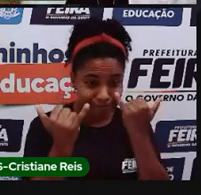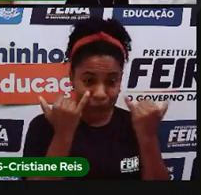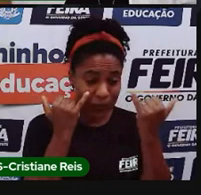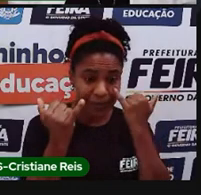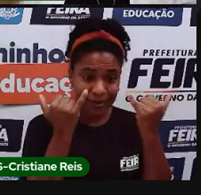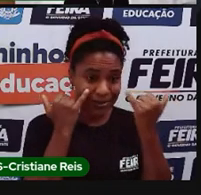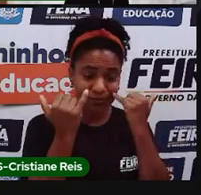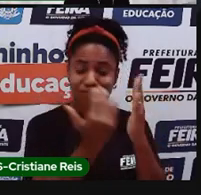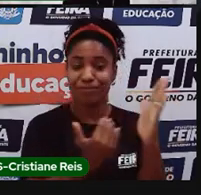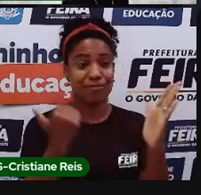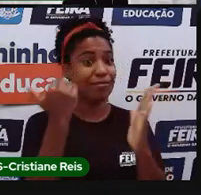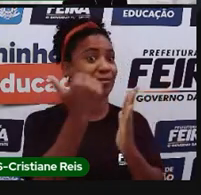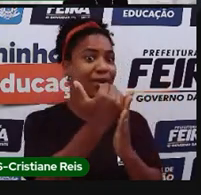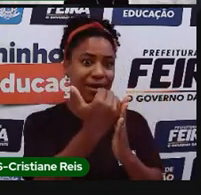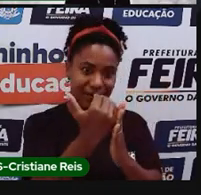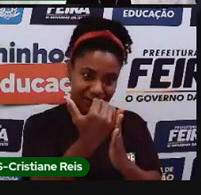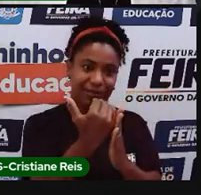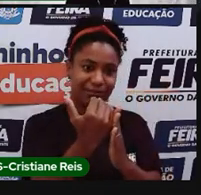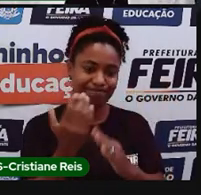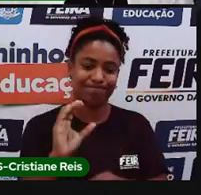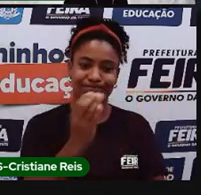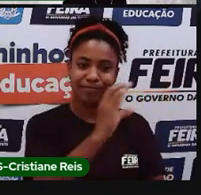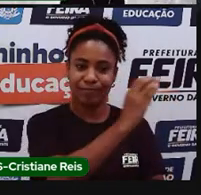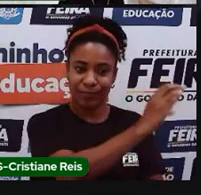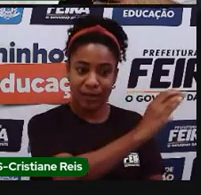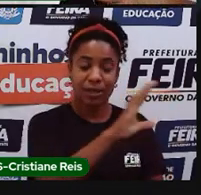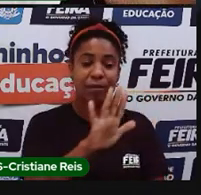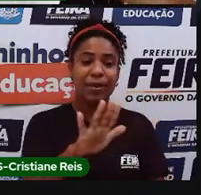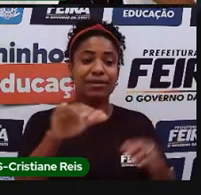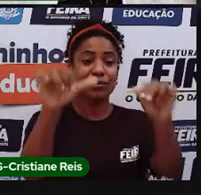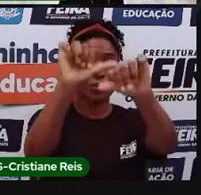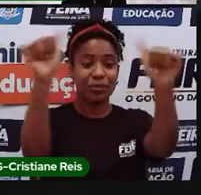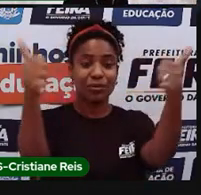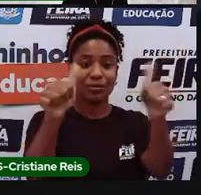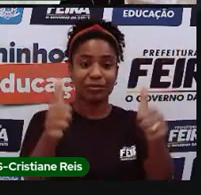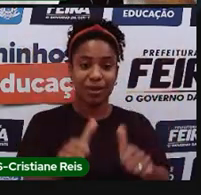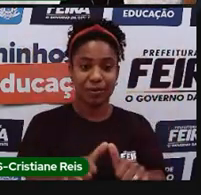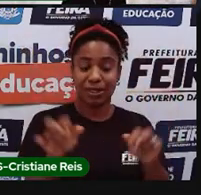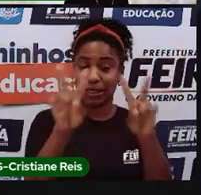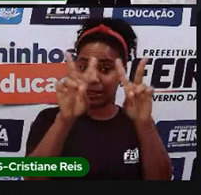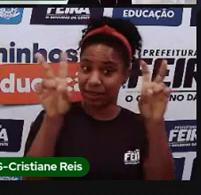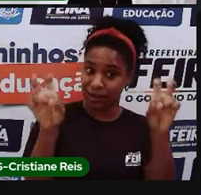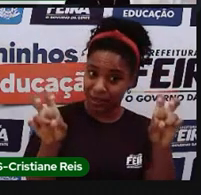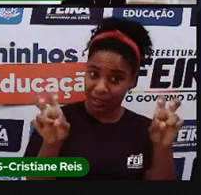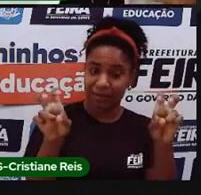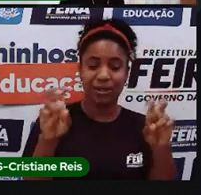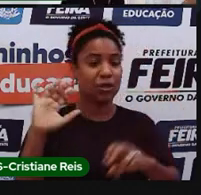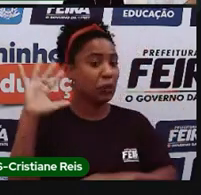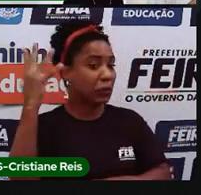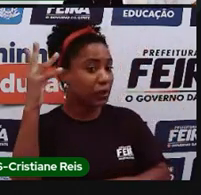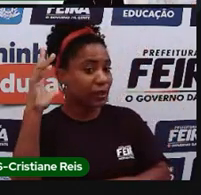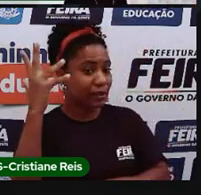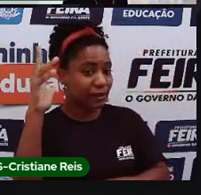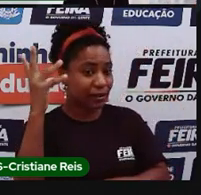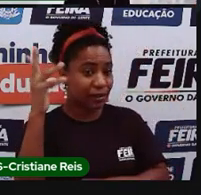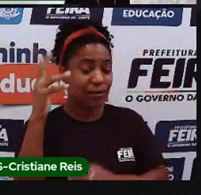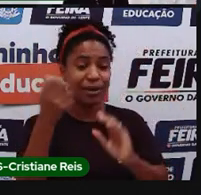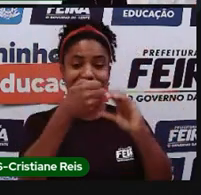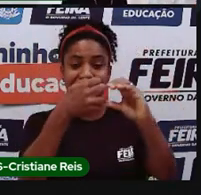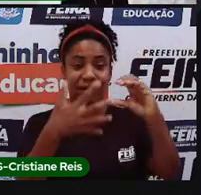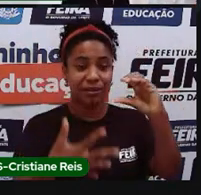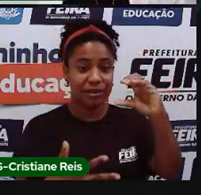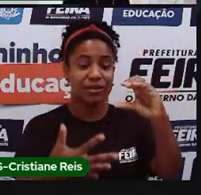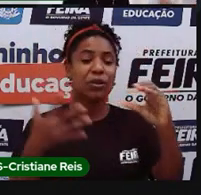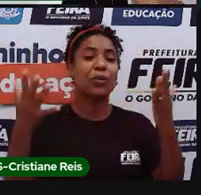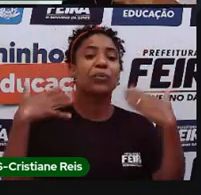quantidade maior de informações científicas. E os mapas, eles são temáticos. Por exemplo, o mapa climático, aí vai ter só as características